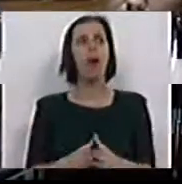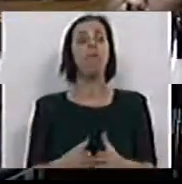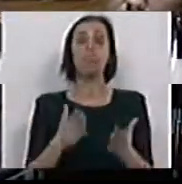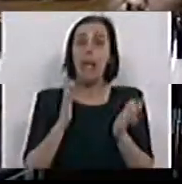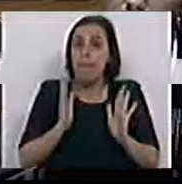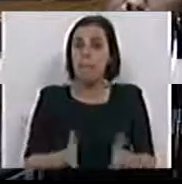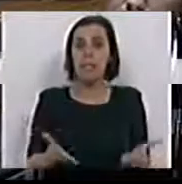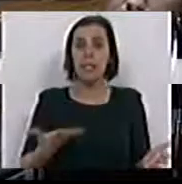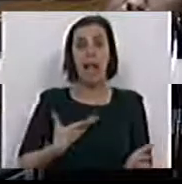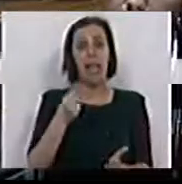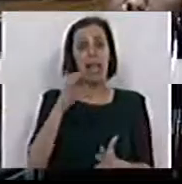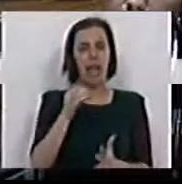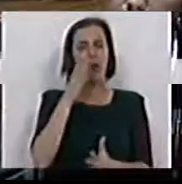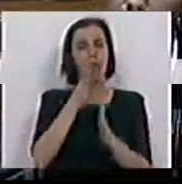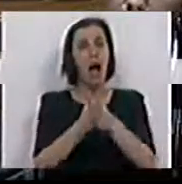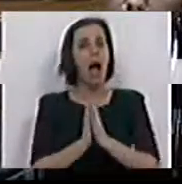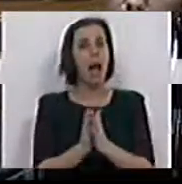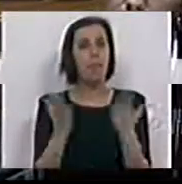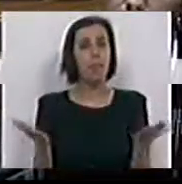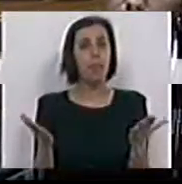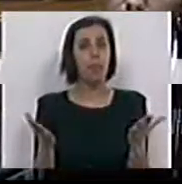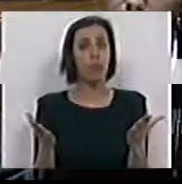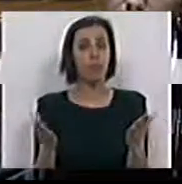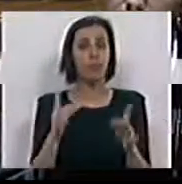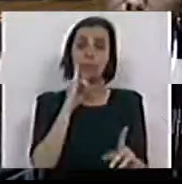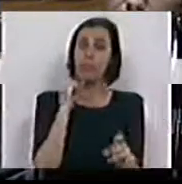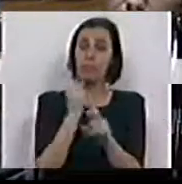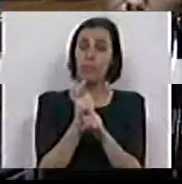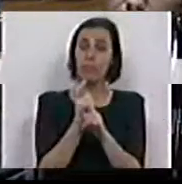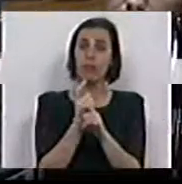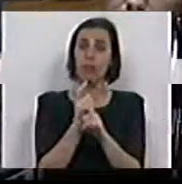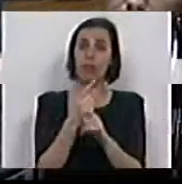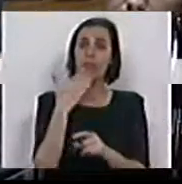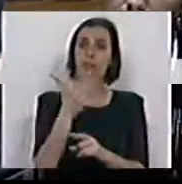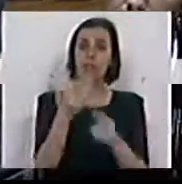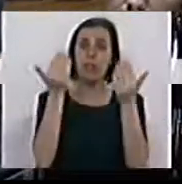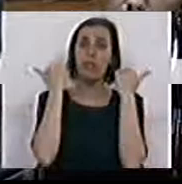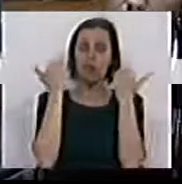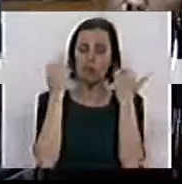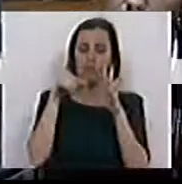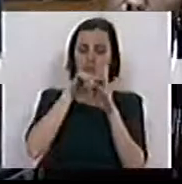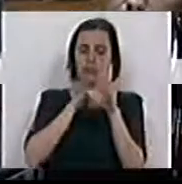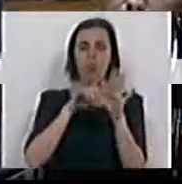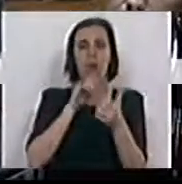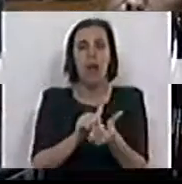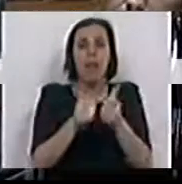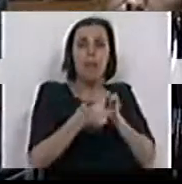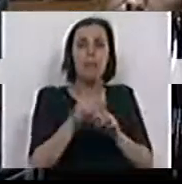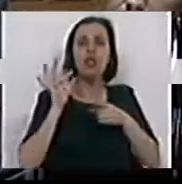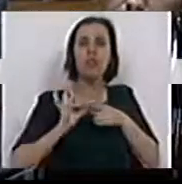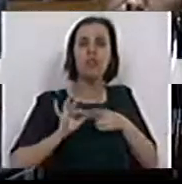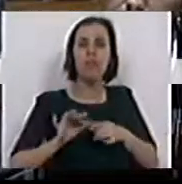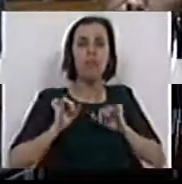torna necessário, e a DEC também faz este apelo, a que as exigências de requisitos de informação possam ser adaptadas às